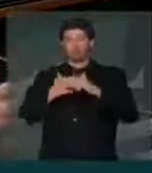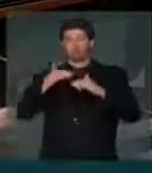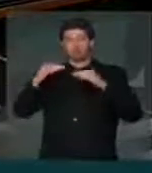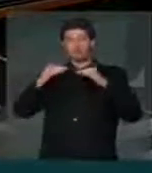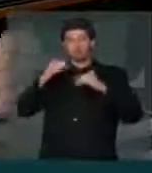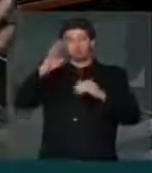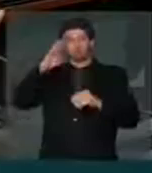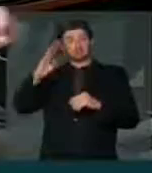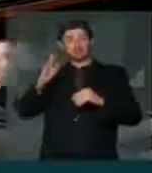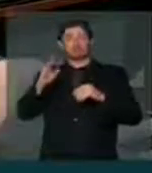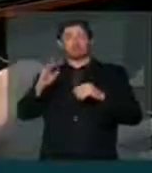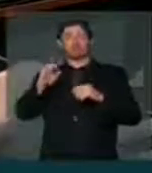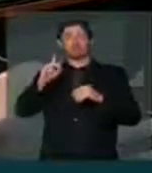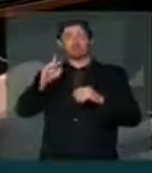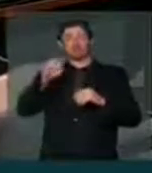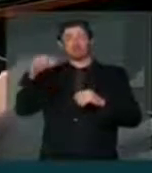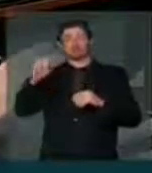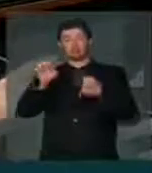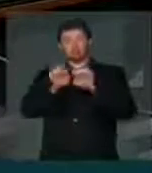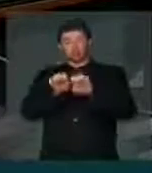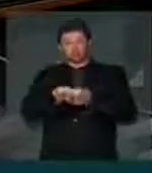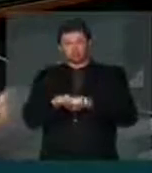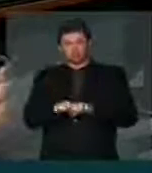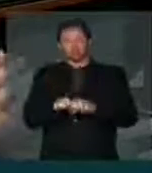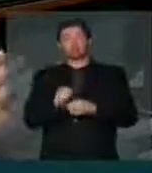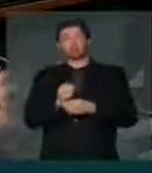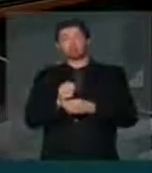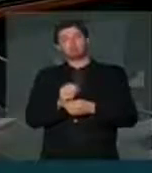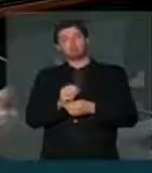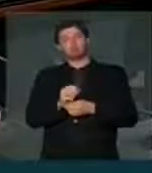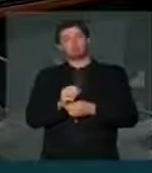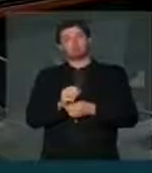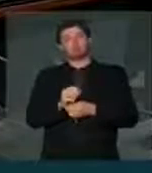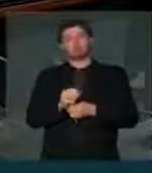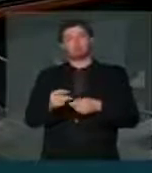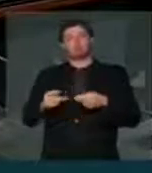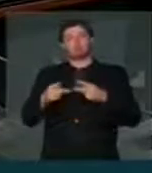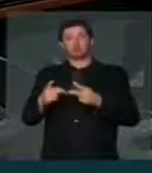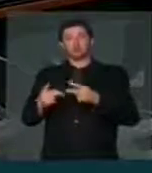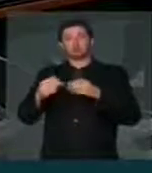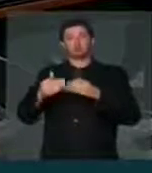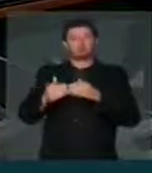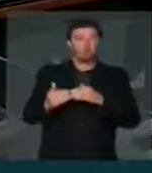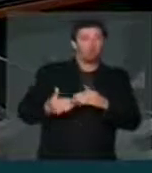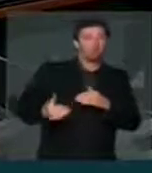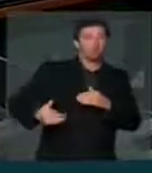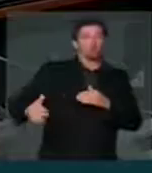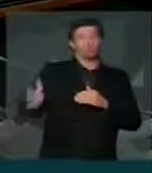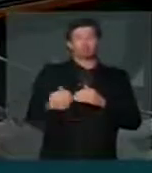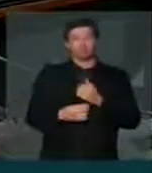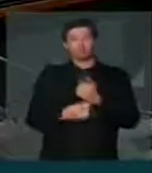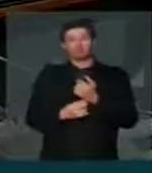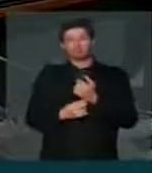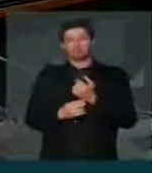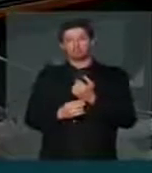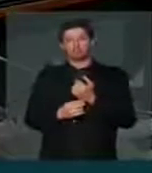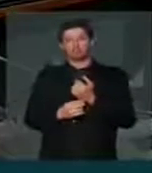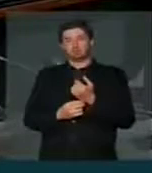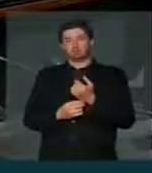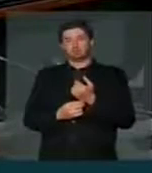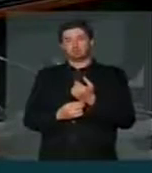operações estruturadas no setor de infraestrutura, operações de project finance a longo prazo, eles são